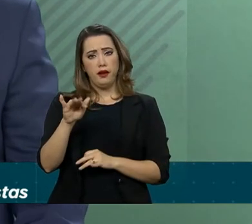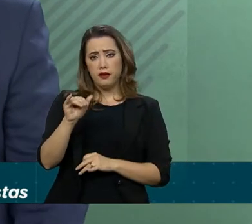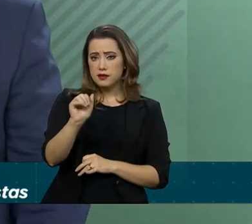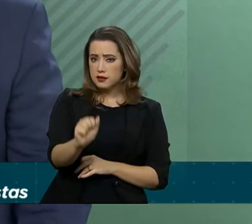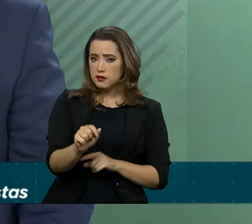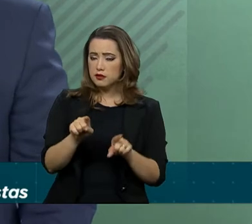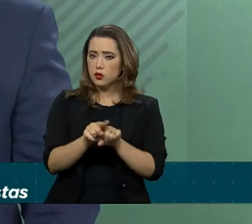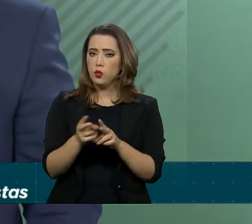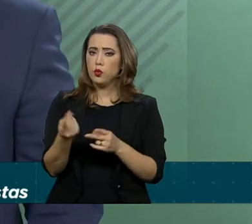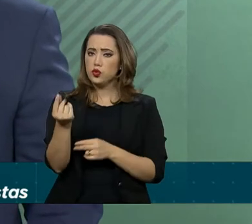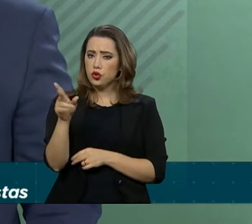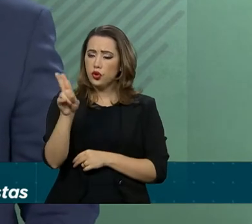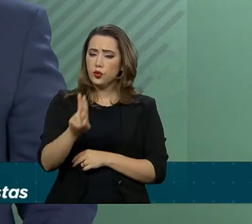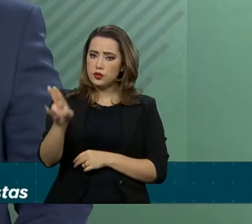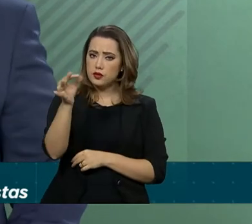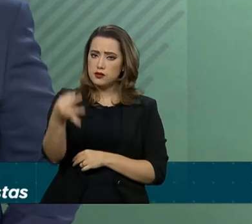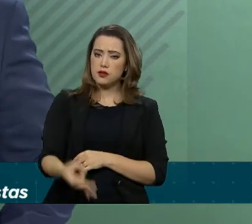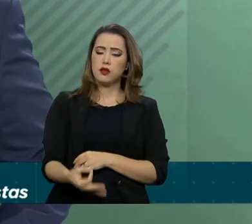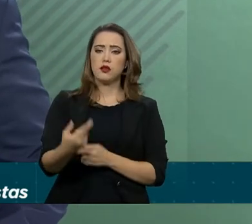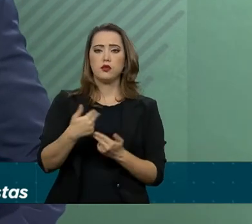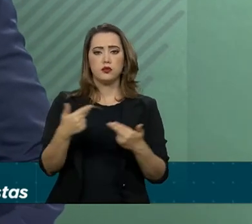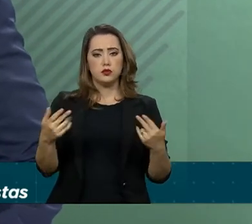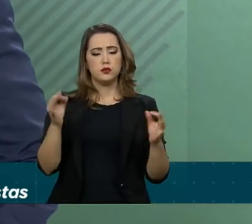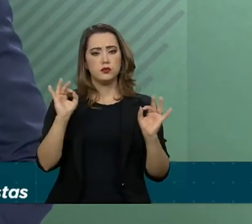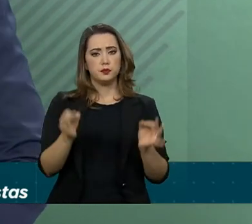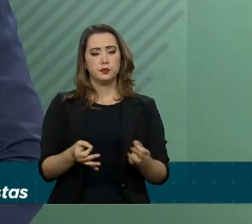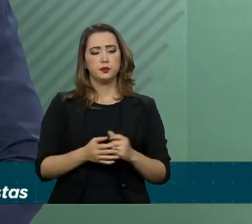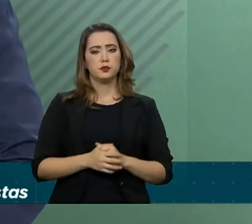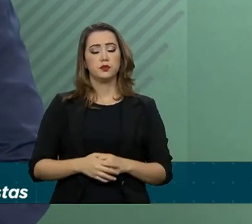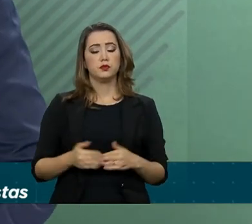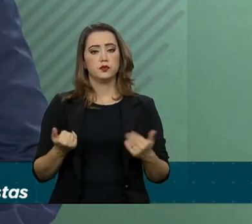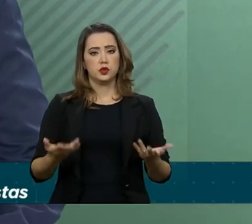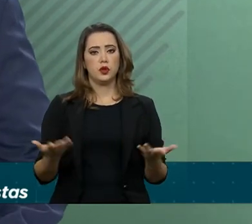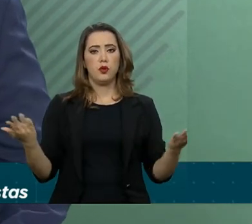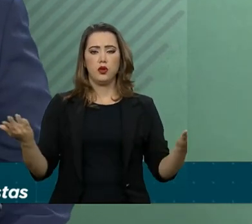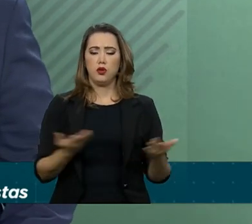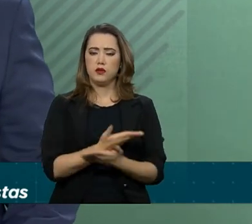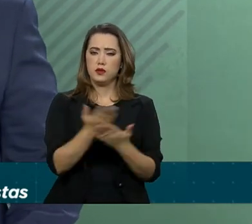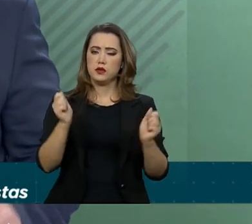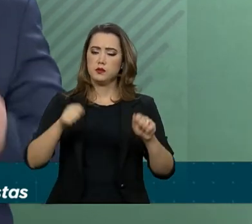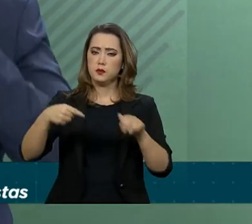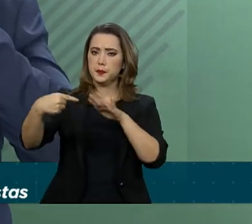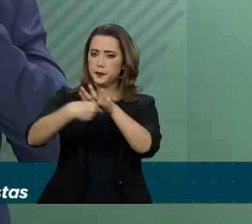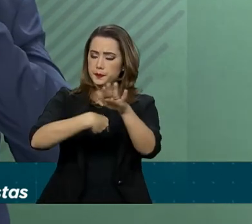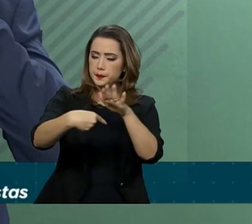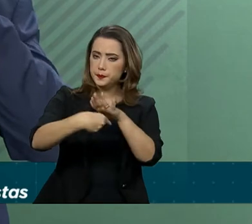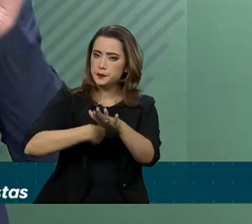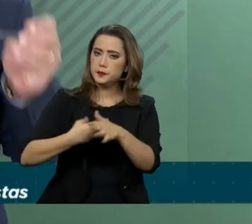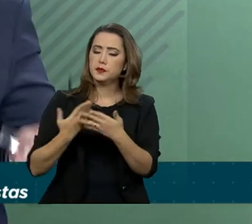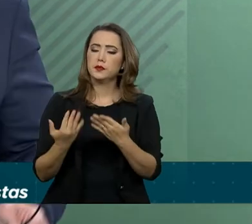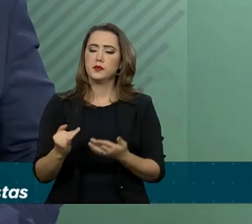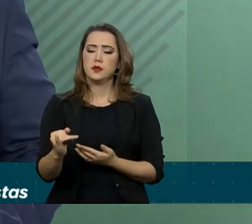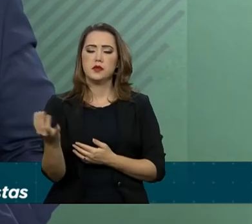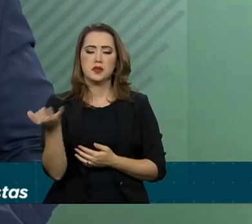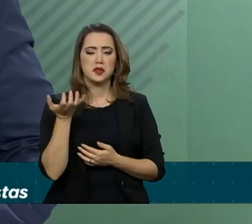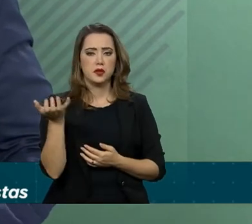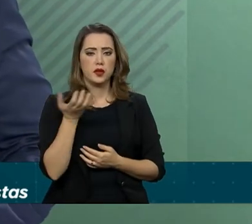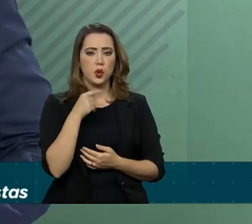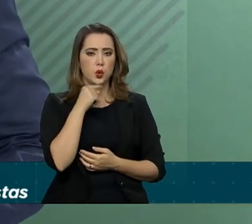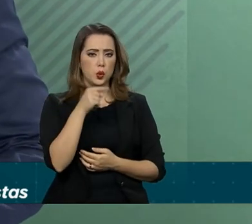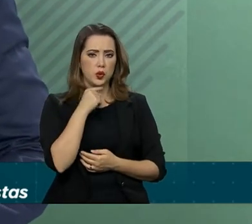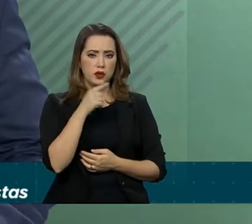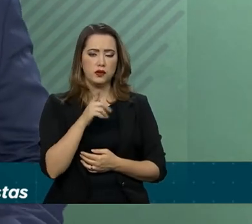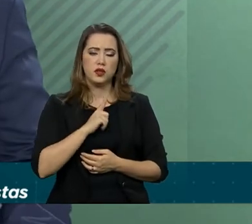uso dos recursos públicos e de seus bens. Dito isso, eu me coloco à disposição para eventuais perguntas